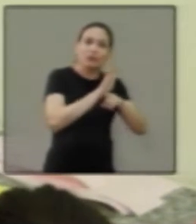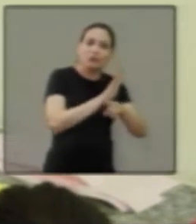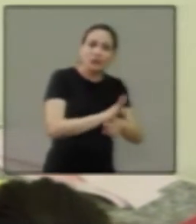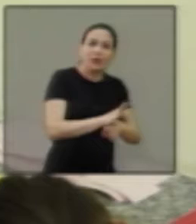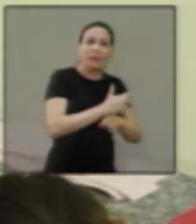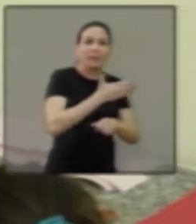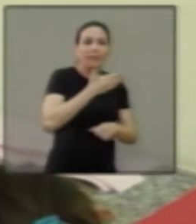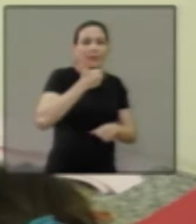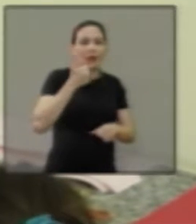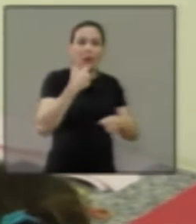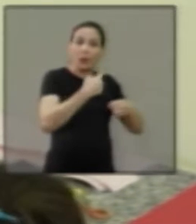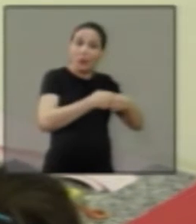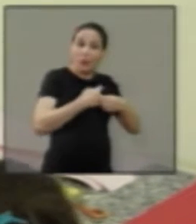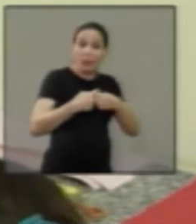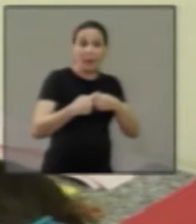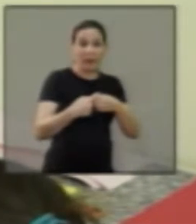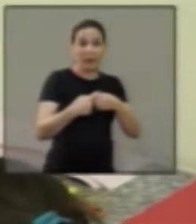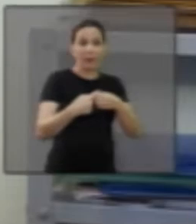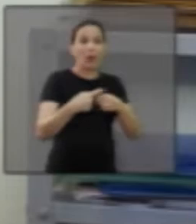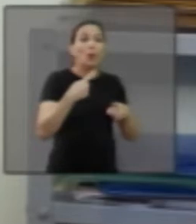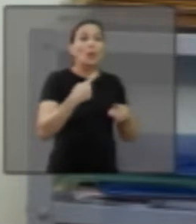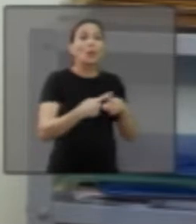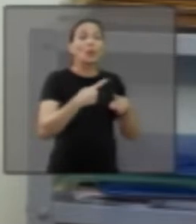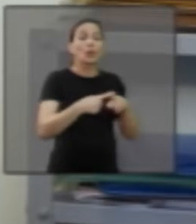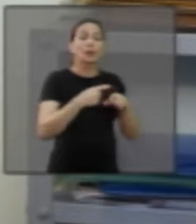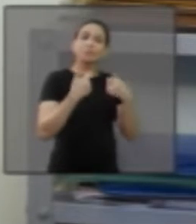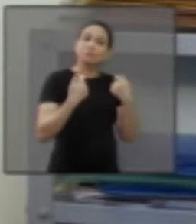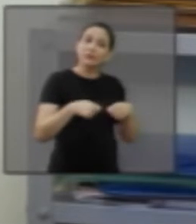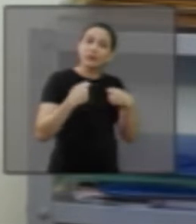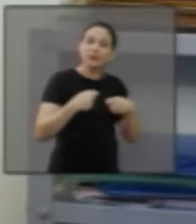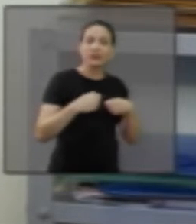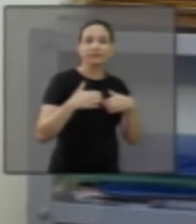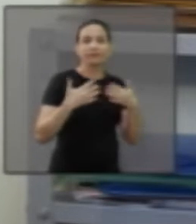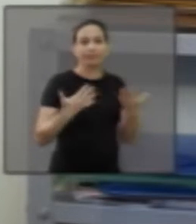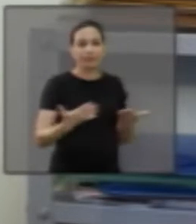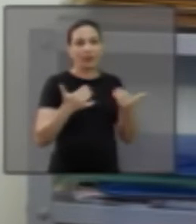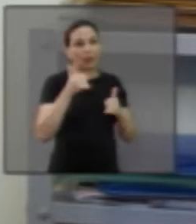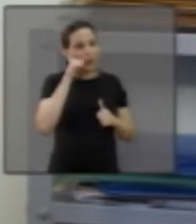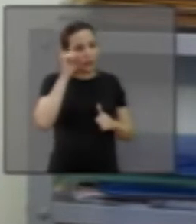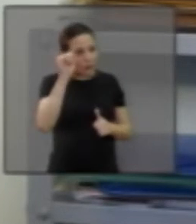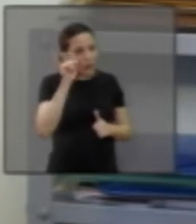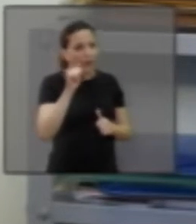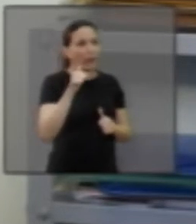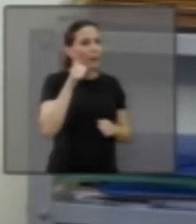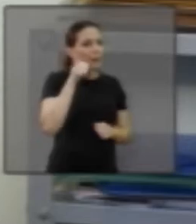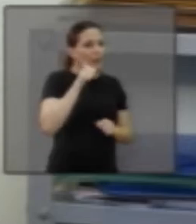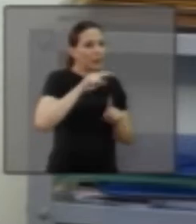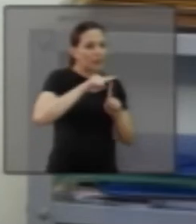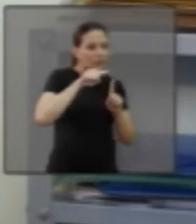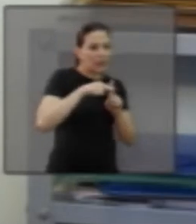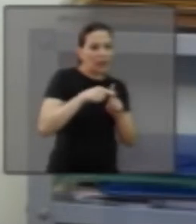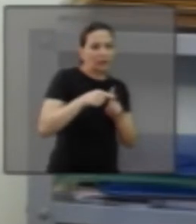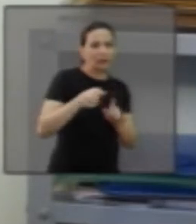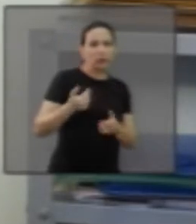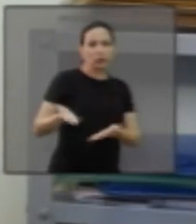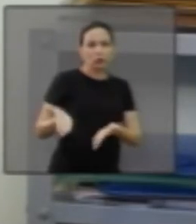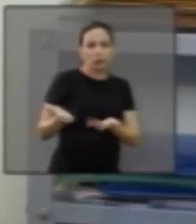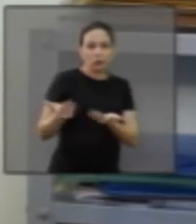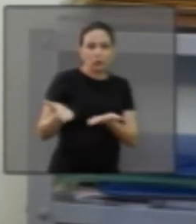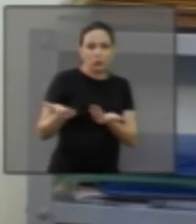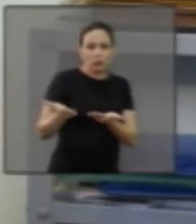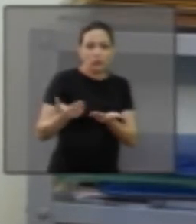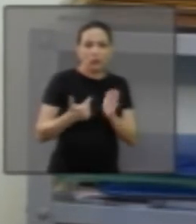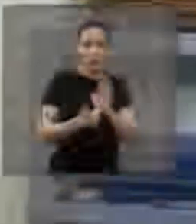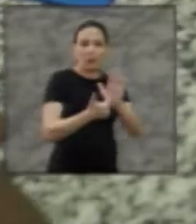melhorando um pouco aqui o bairro. Para que isso? Para estar evitando gravidez precoce, para